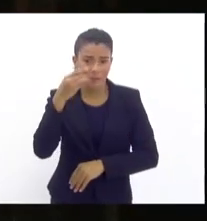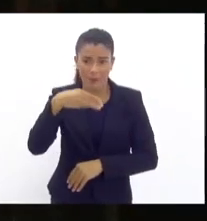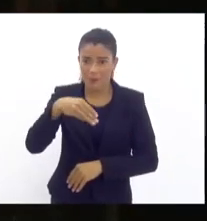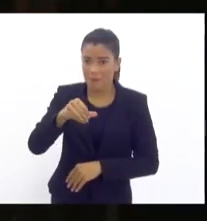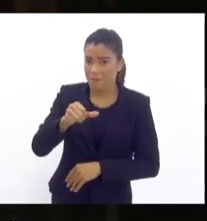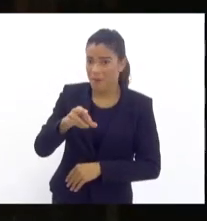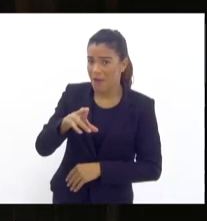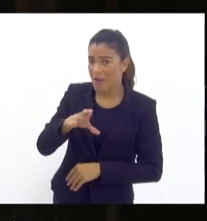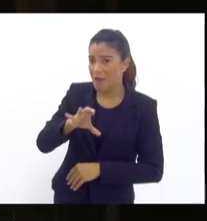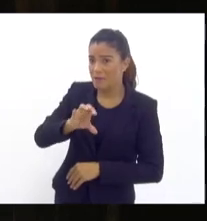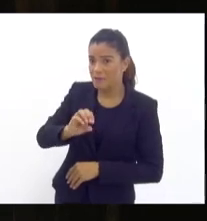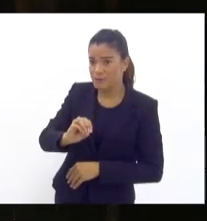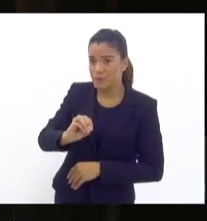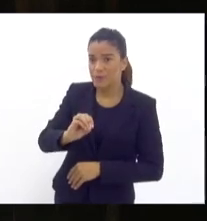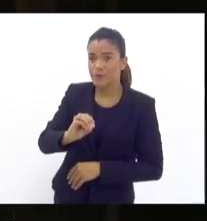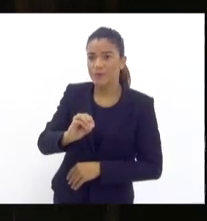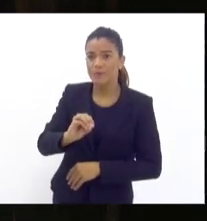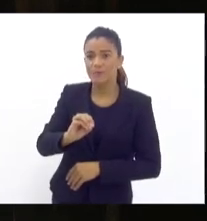na figura de qual